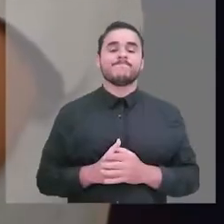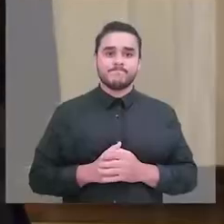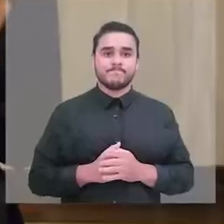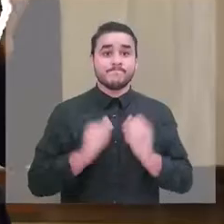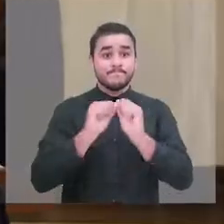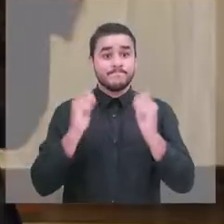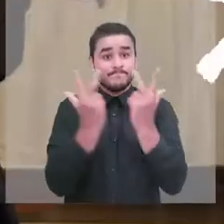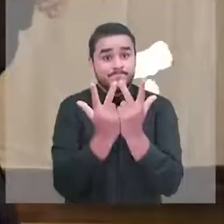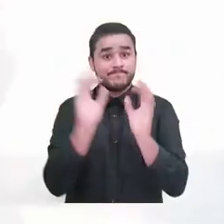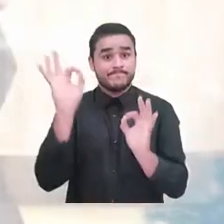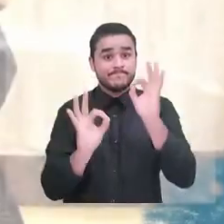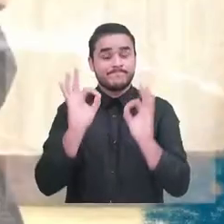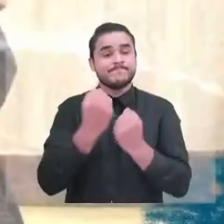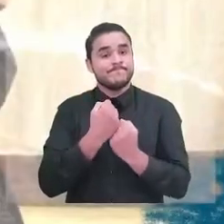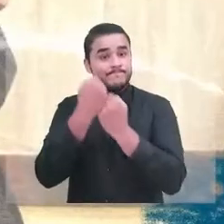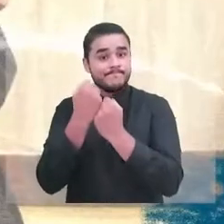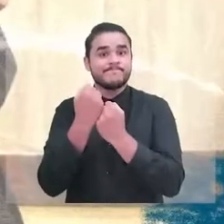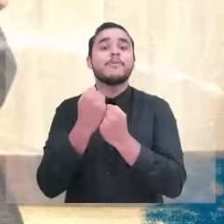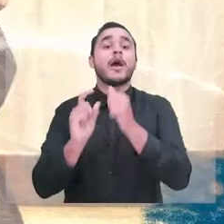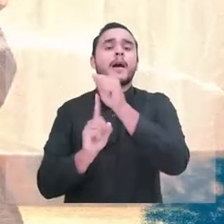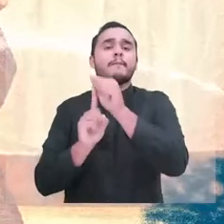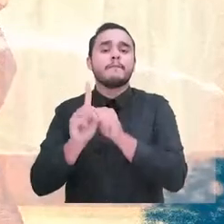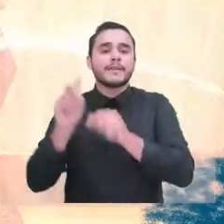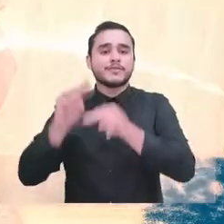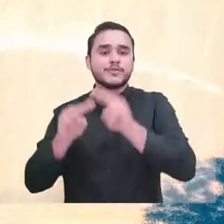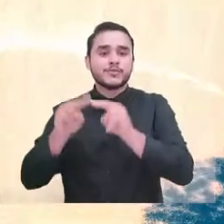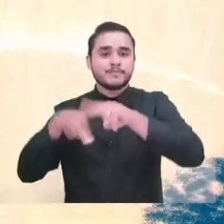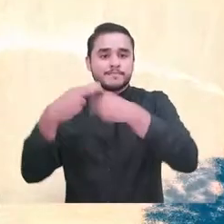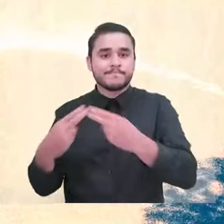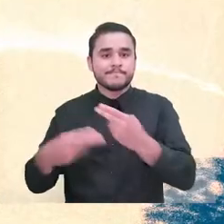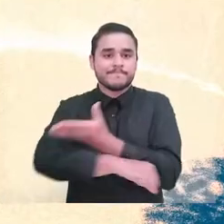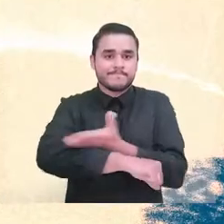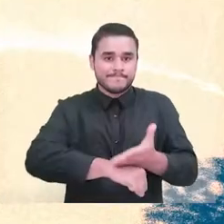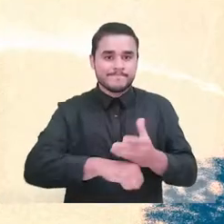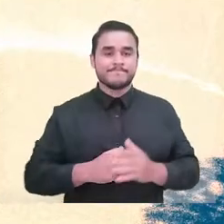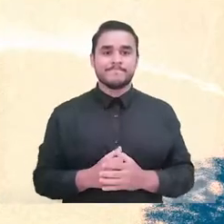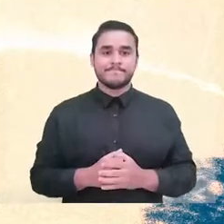drogas. Uma campanha da Câmara Municipal de Fortaleza em apoio ao Júnior Branco.